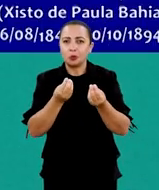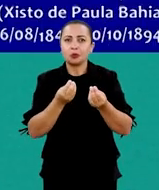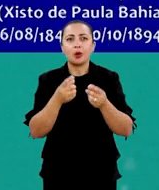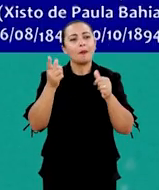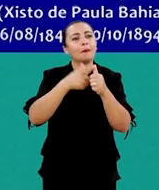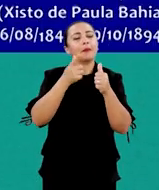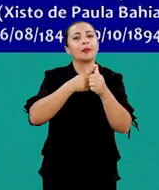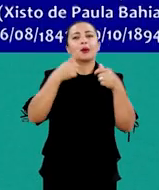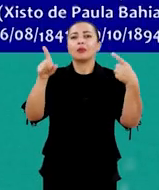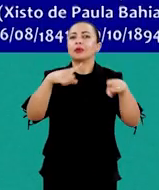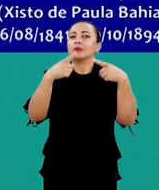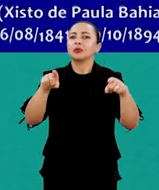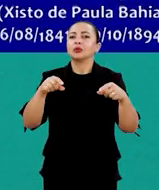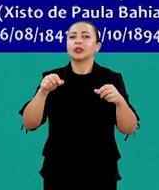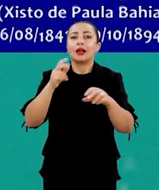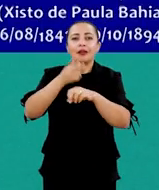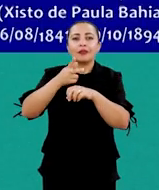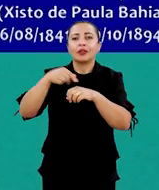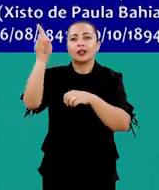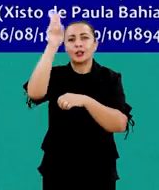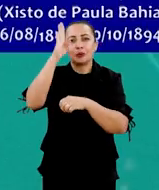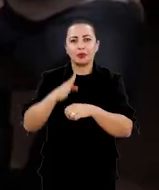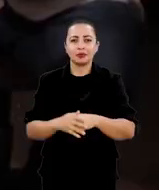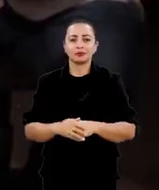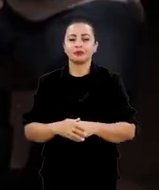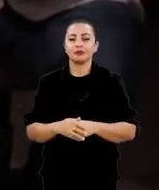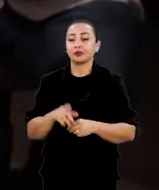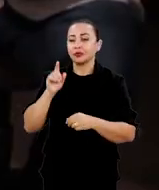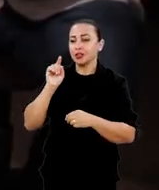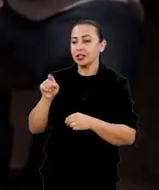como a primeira música gravada no Brasil